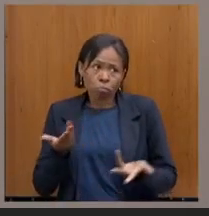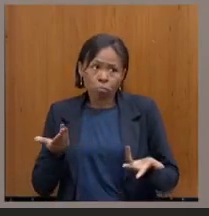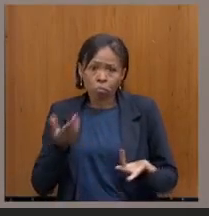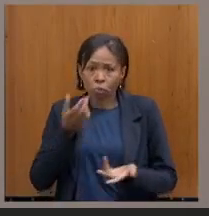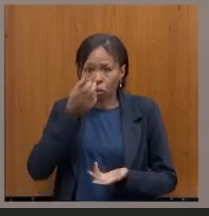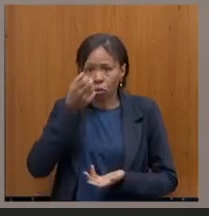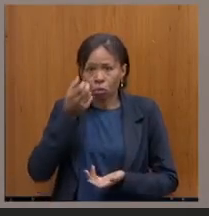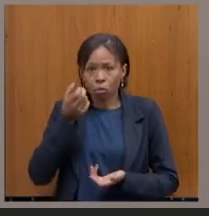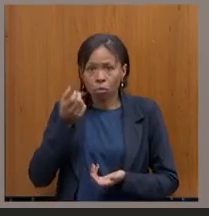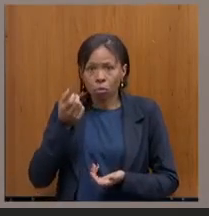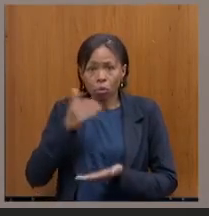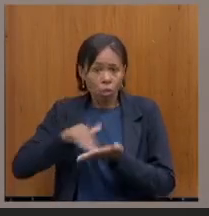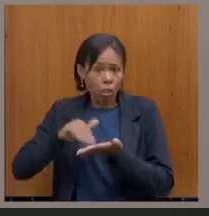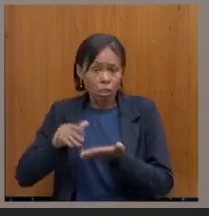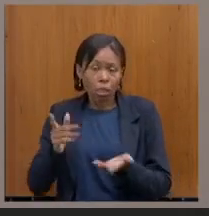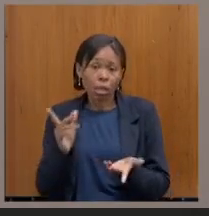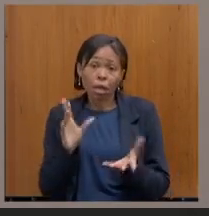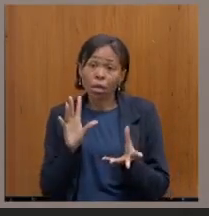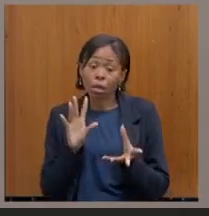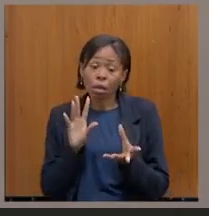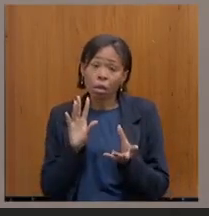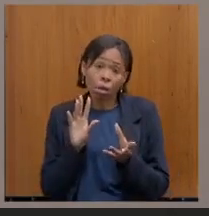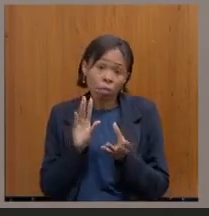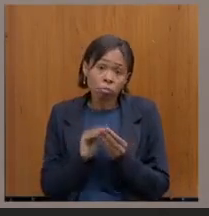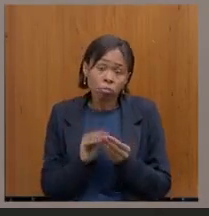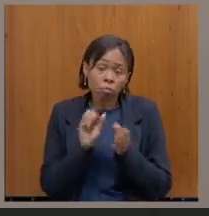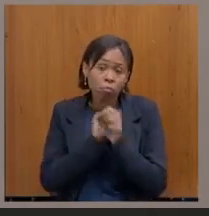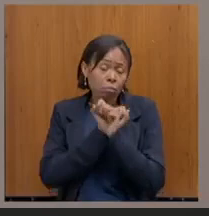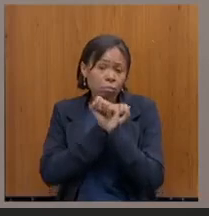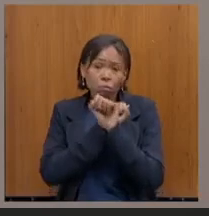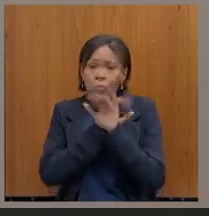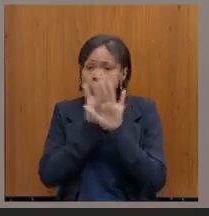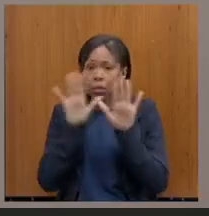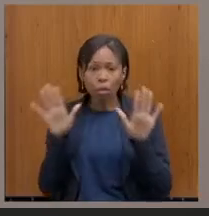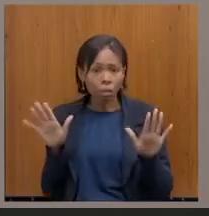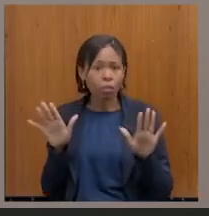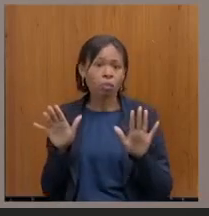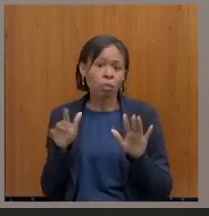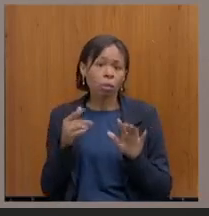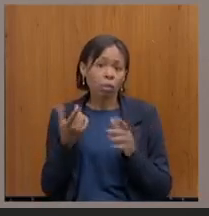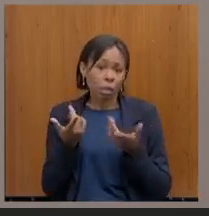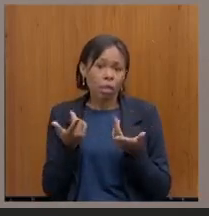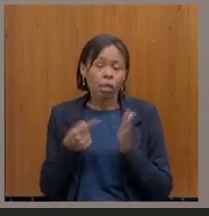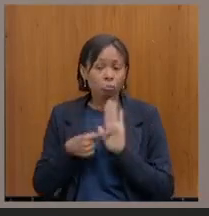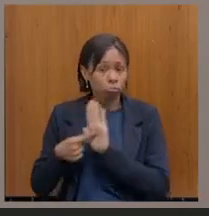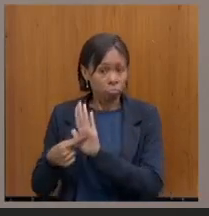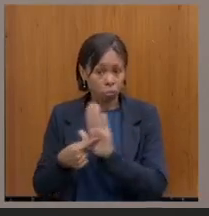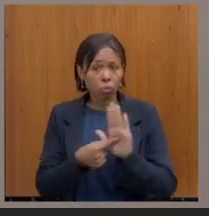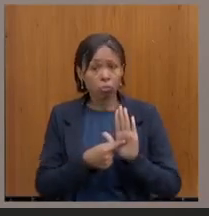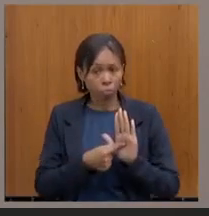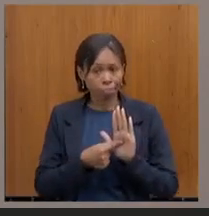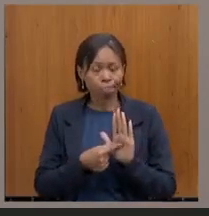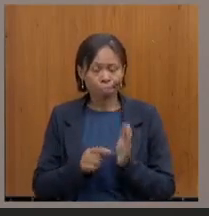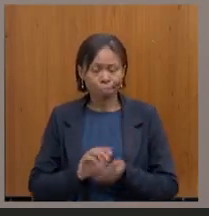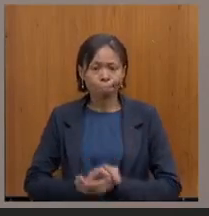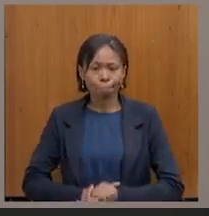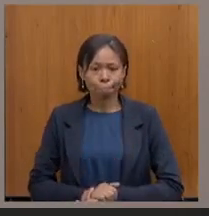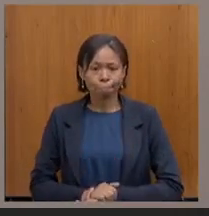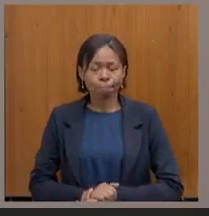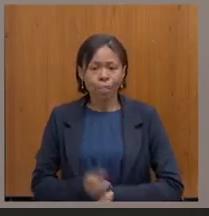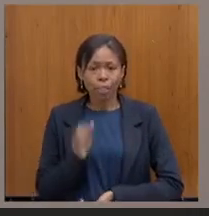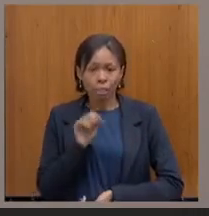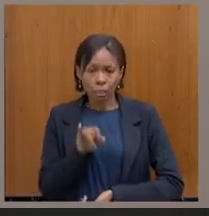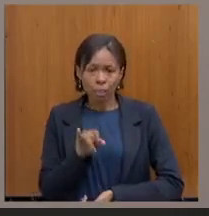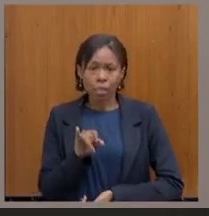o seu objetivo e a sua... a sua bandeira da transparência de tornar isso público. se